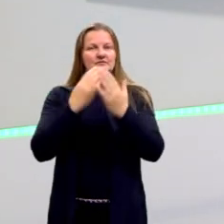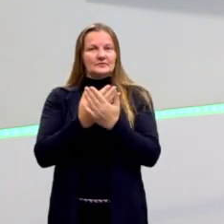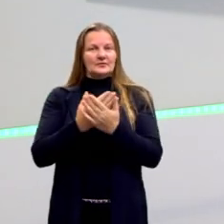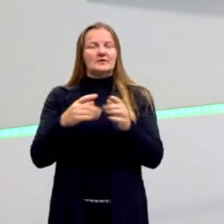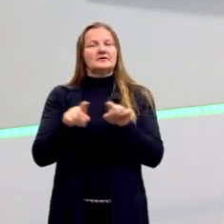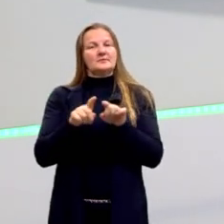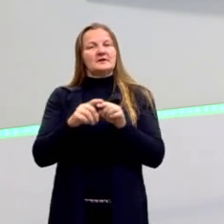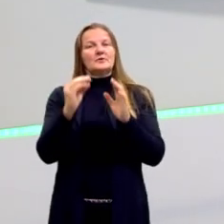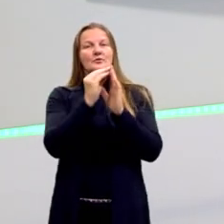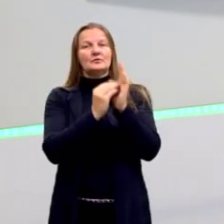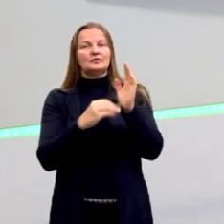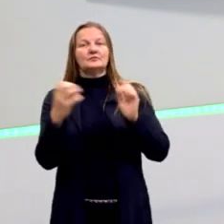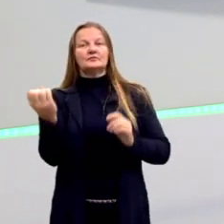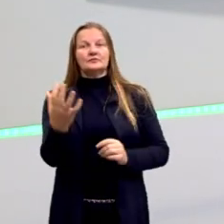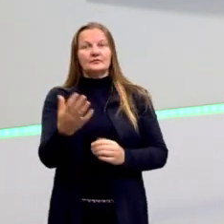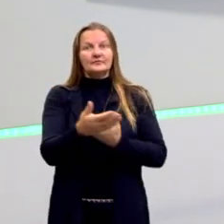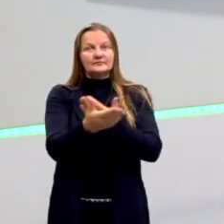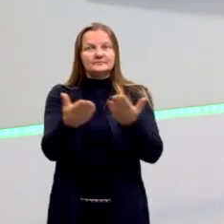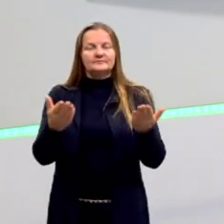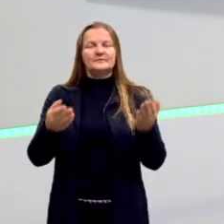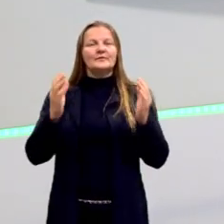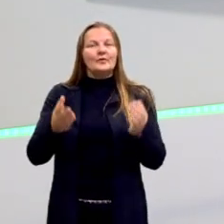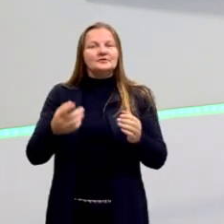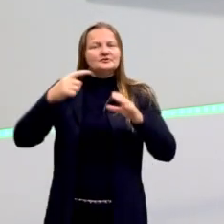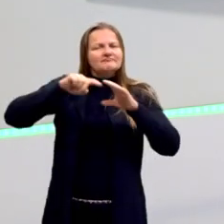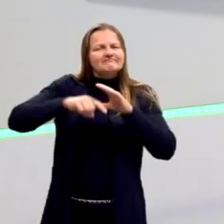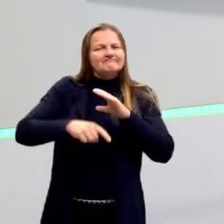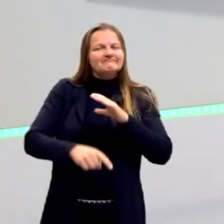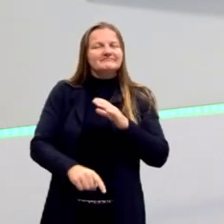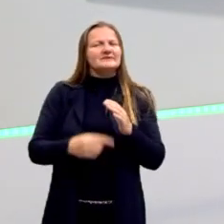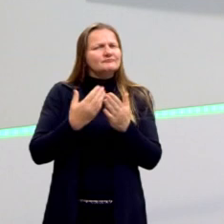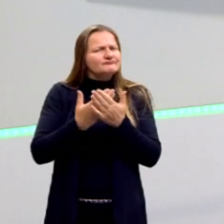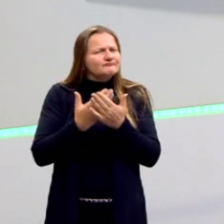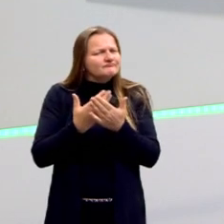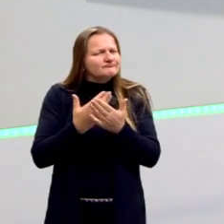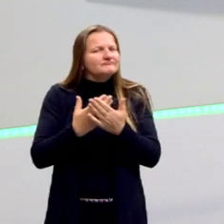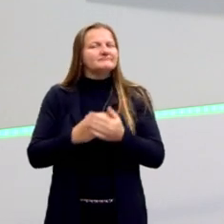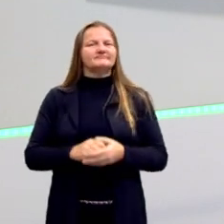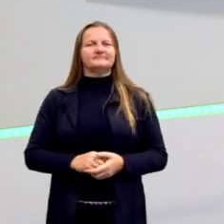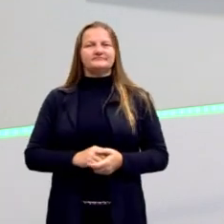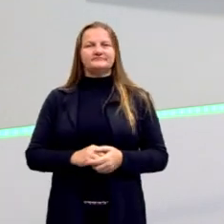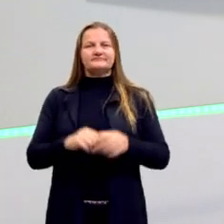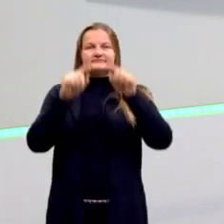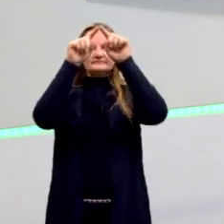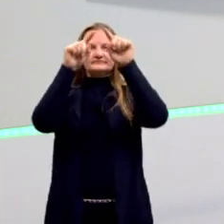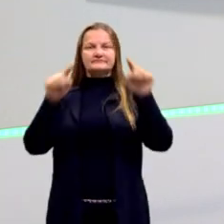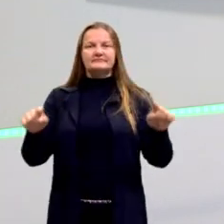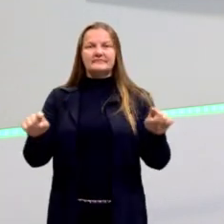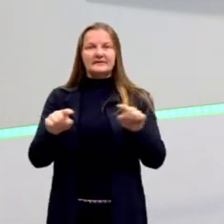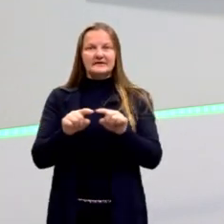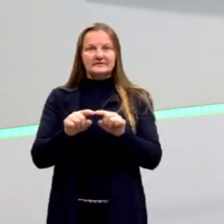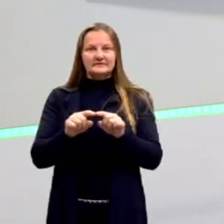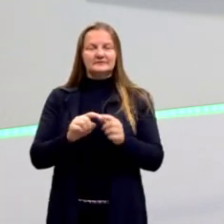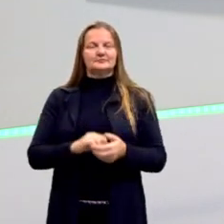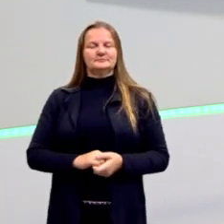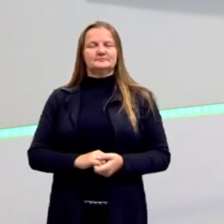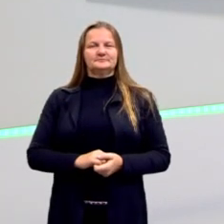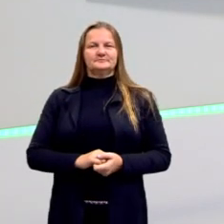ou é um conteúdo novo para vocês? Então hoje nós vamos trabalhar um pouco sobre os triângulos ainda.